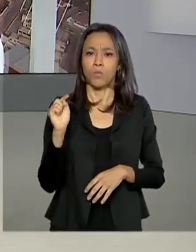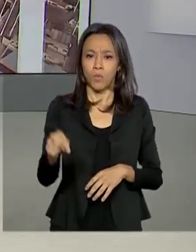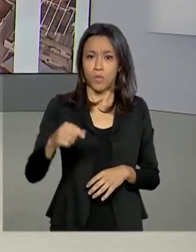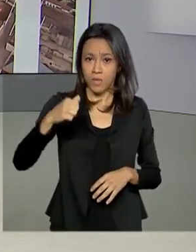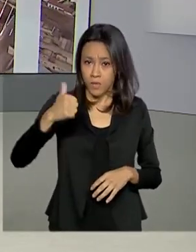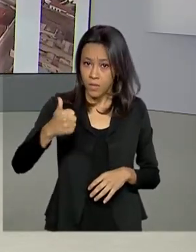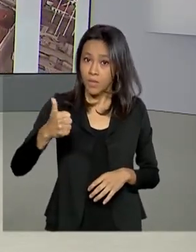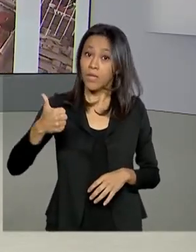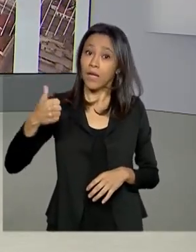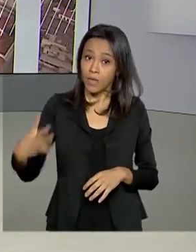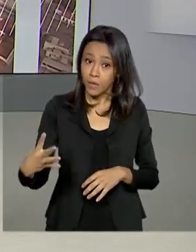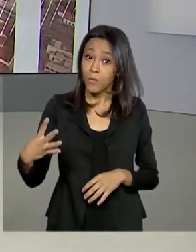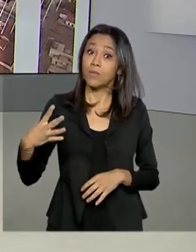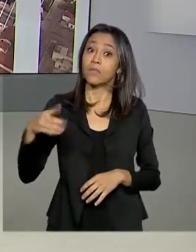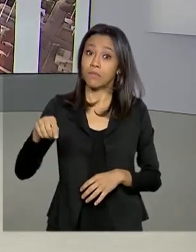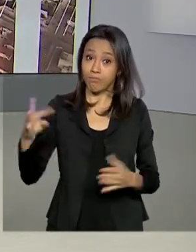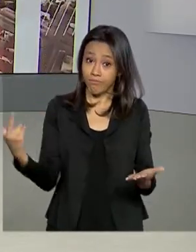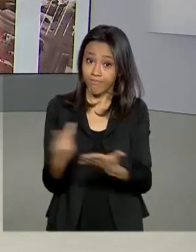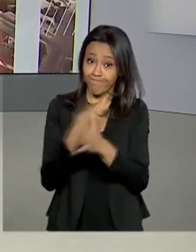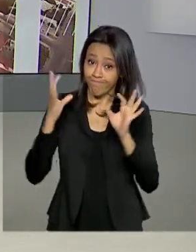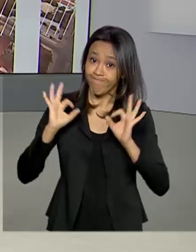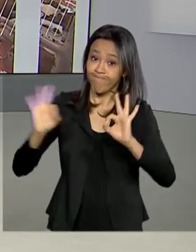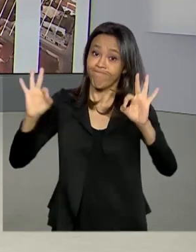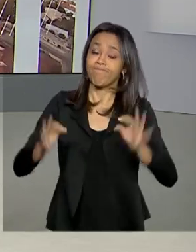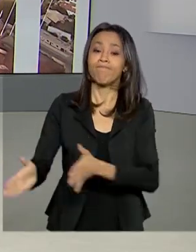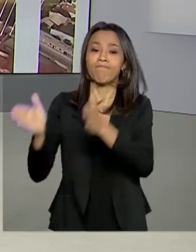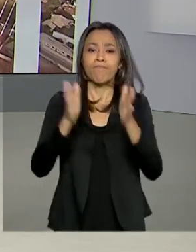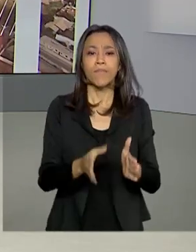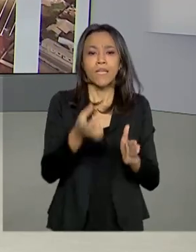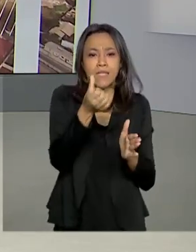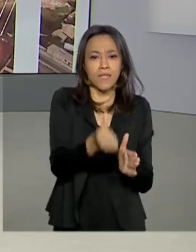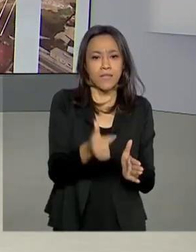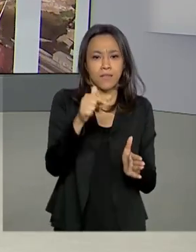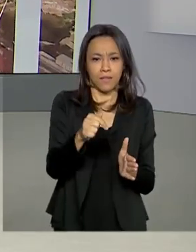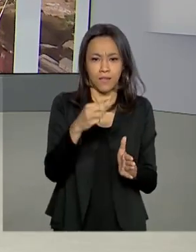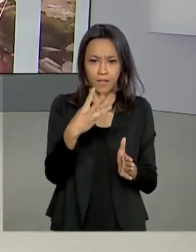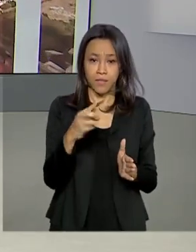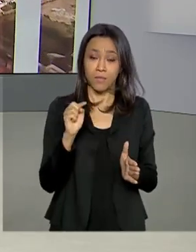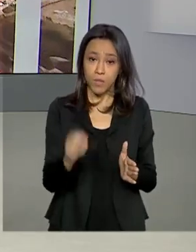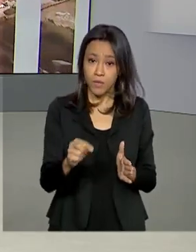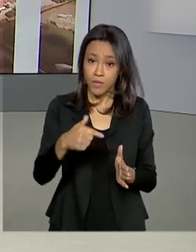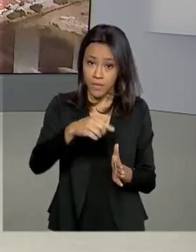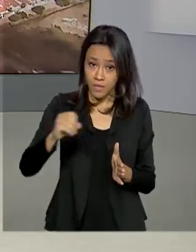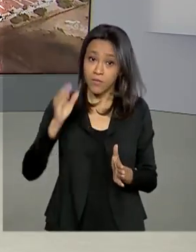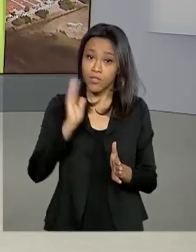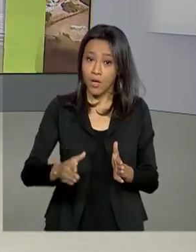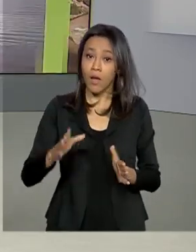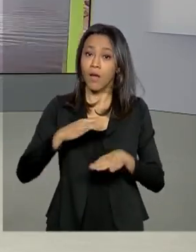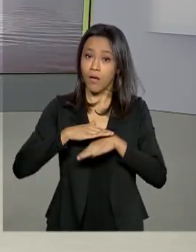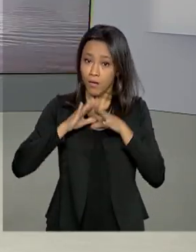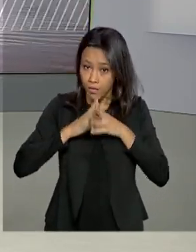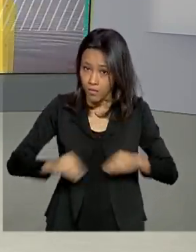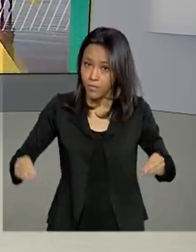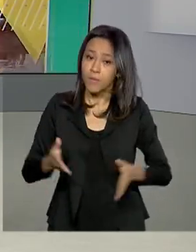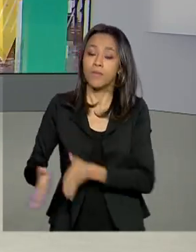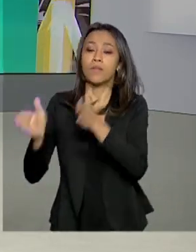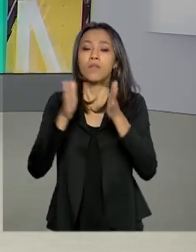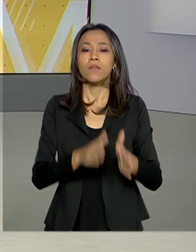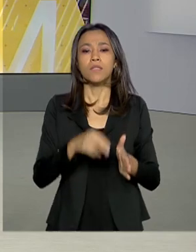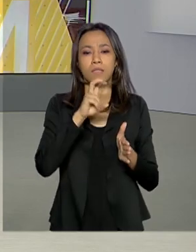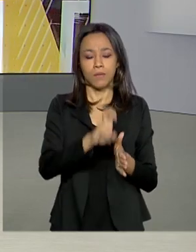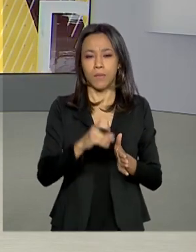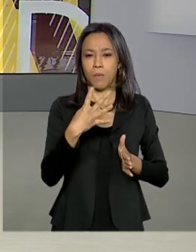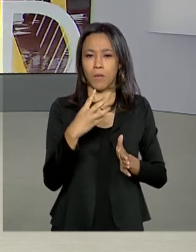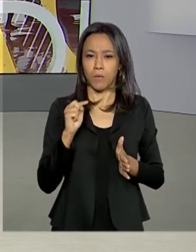confirmados. Desses, mais de 673 mil 700 já estão recuperados e 54 mil